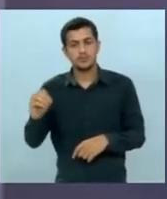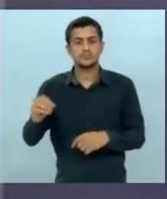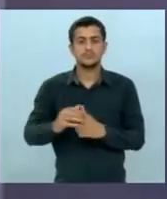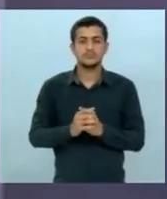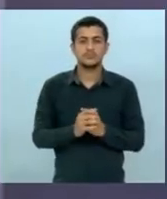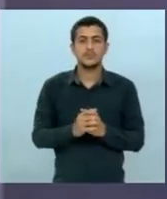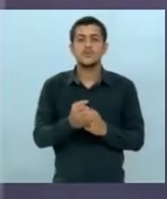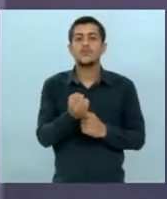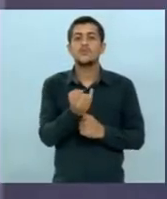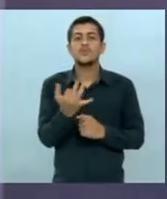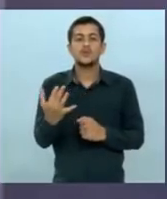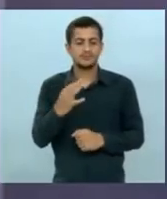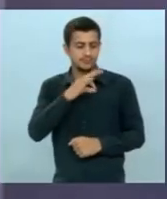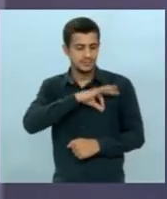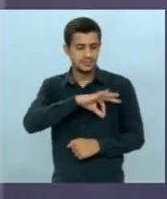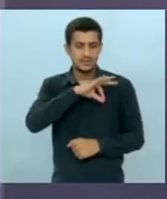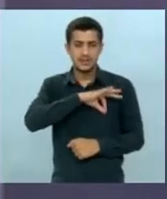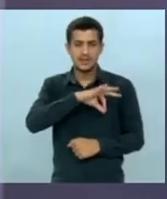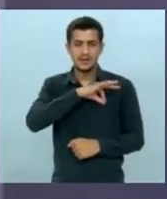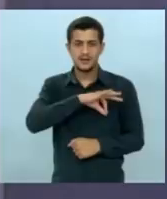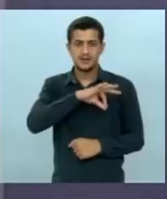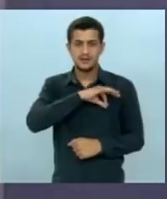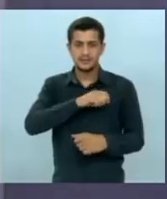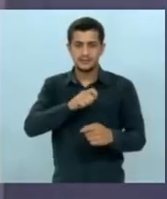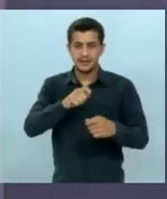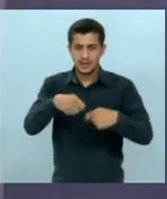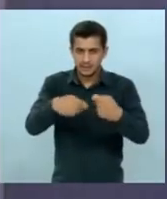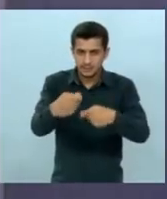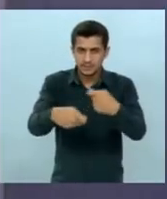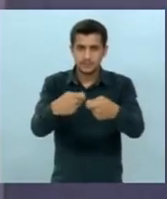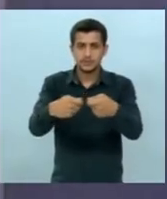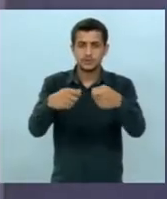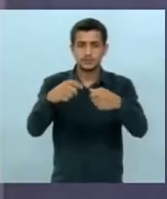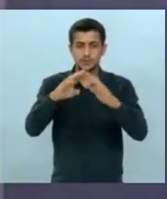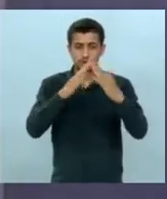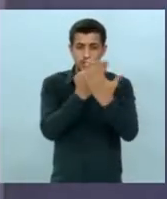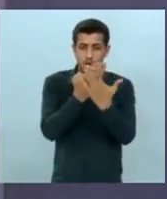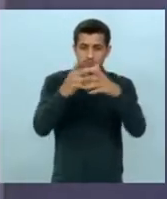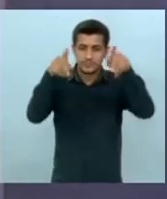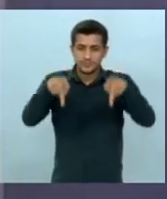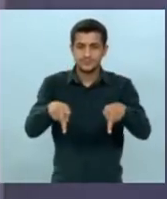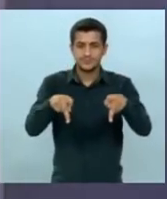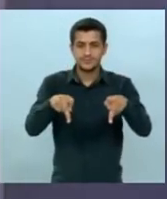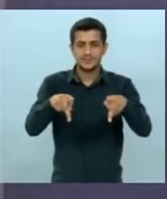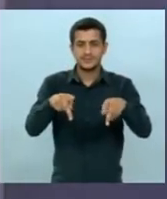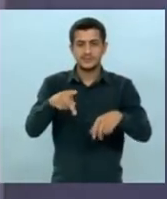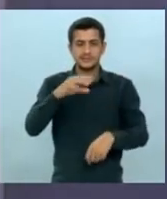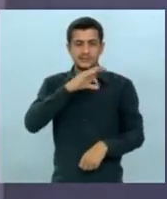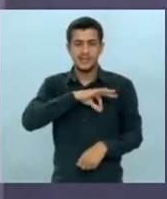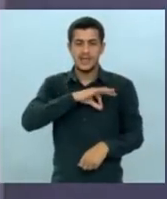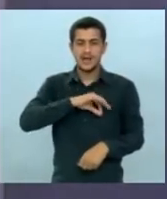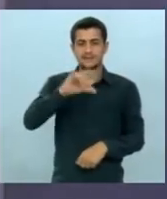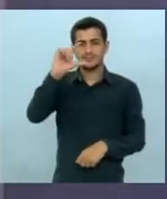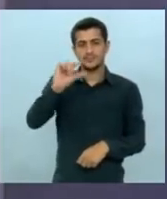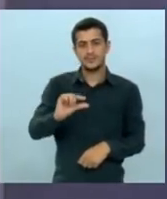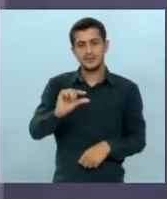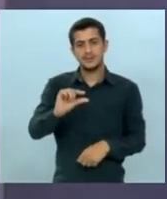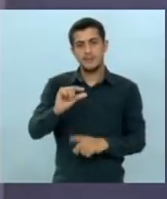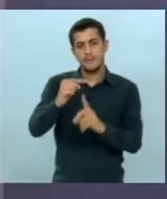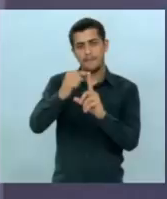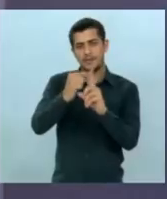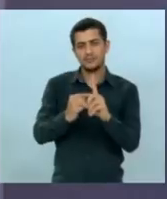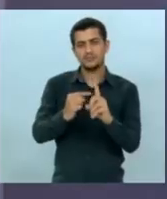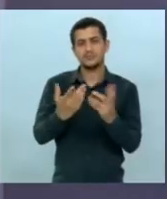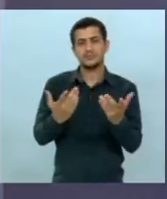Quanto ganha uma administrativa e escola pública? Menos de um salário mínimo. Escola pública